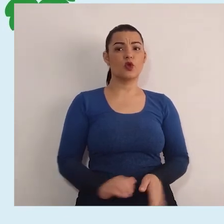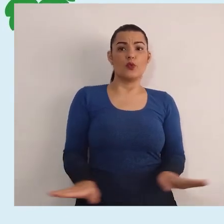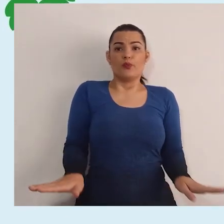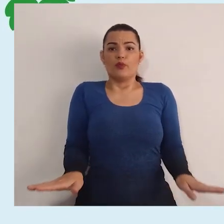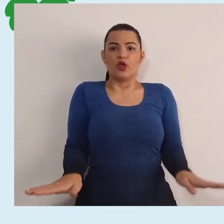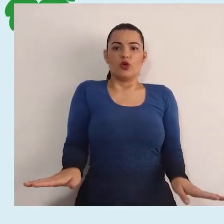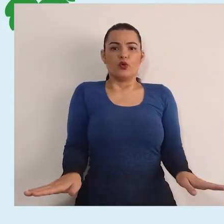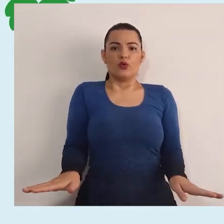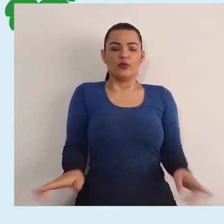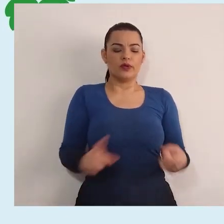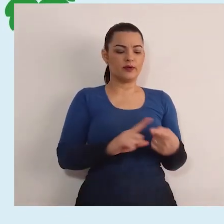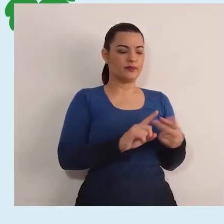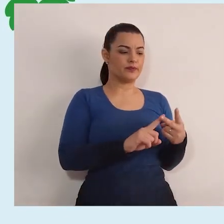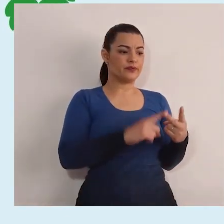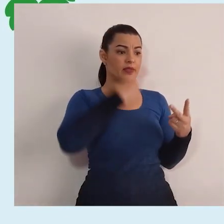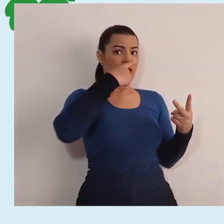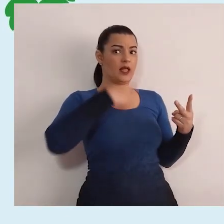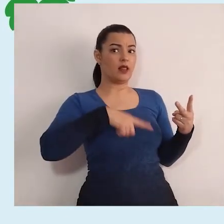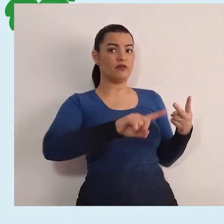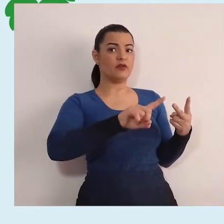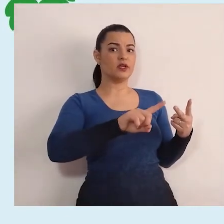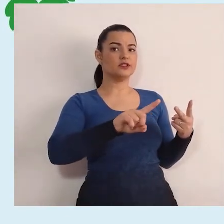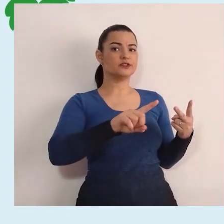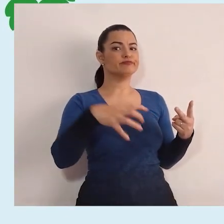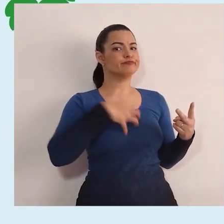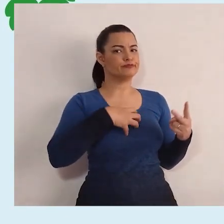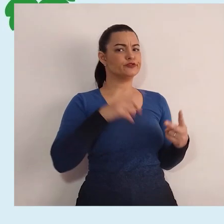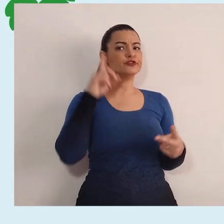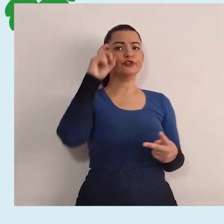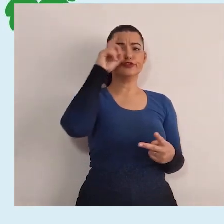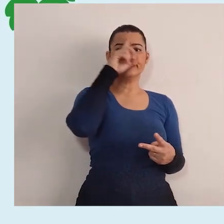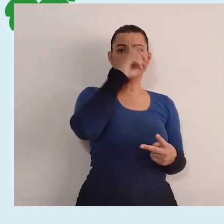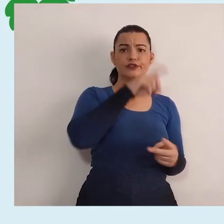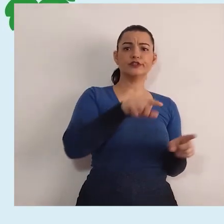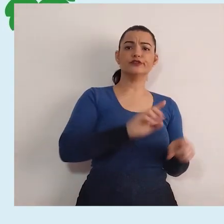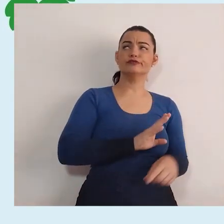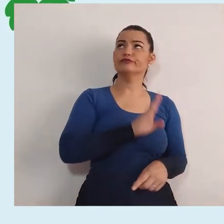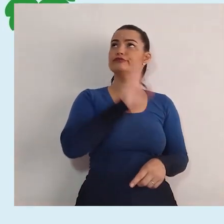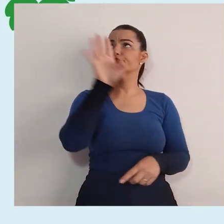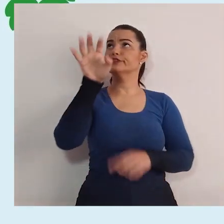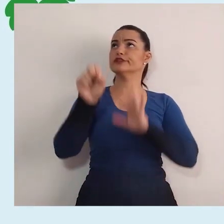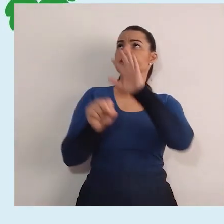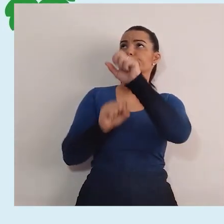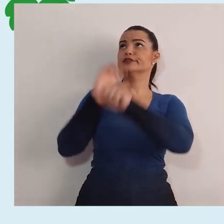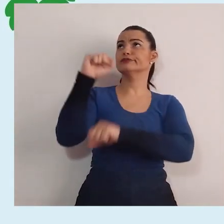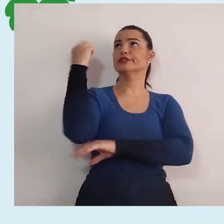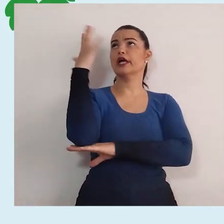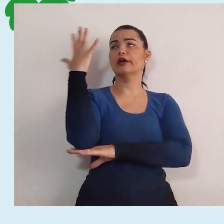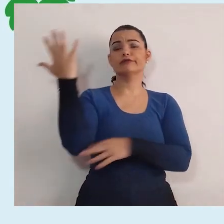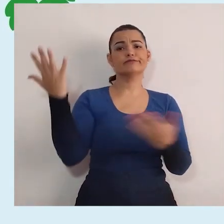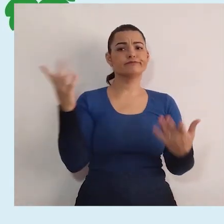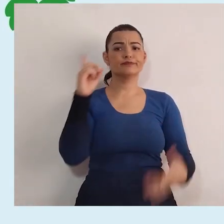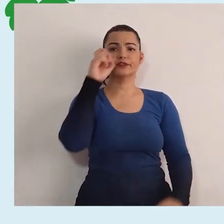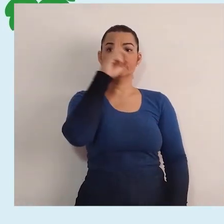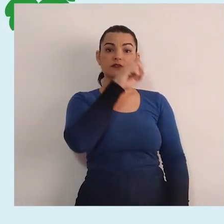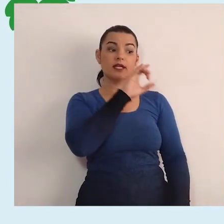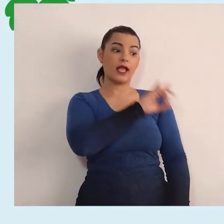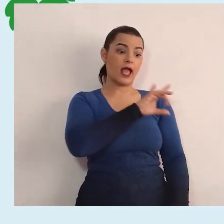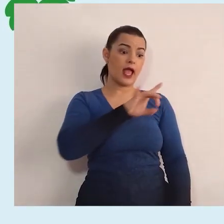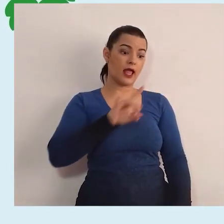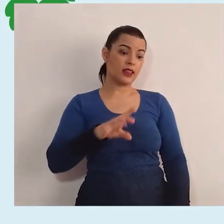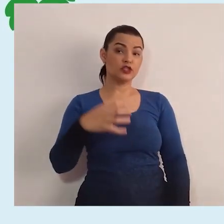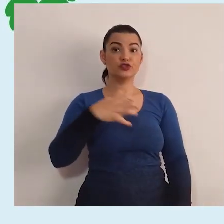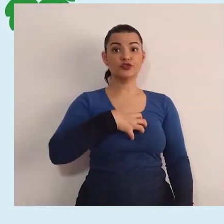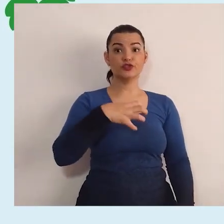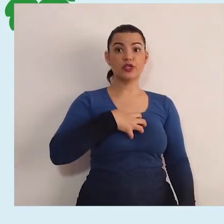O pinguim e o elefante também teriam dificuldades. Então, eles têm cada um o